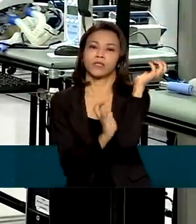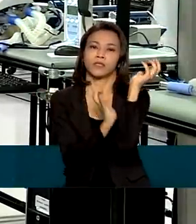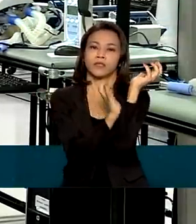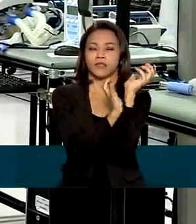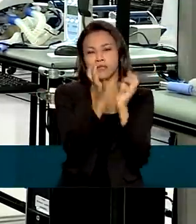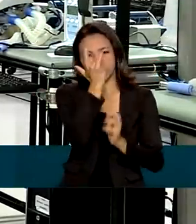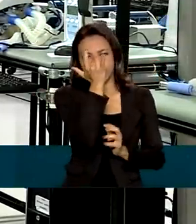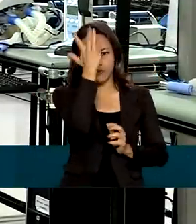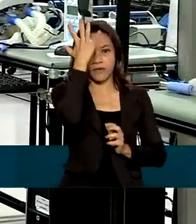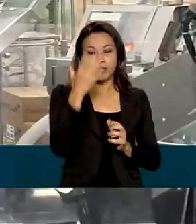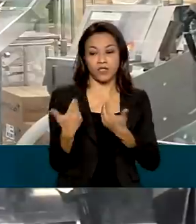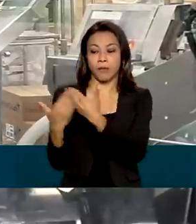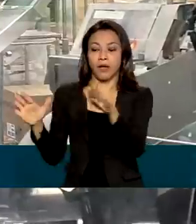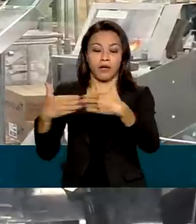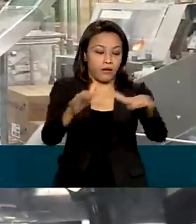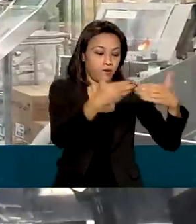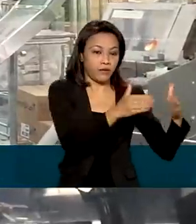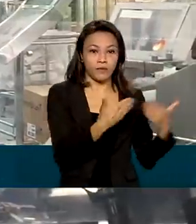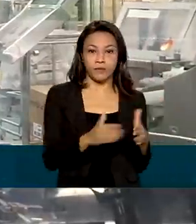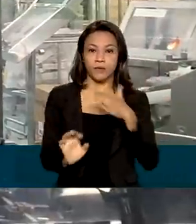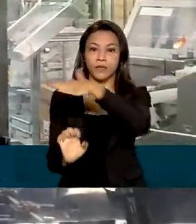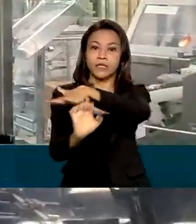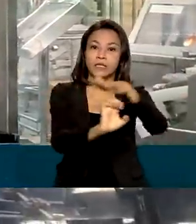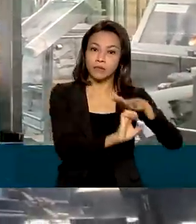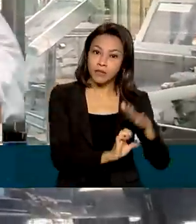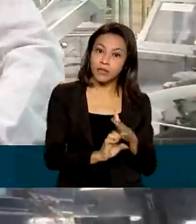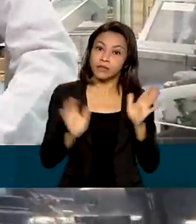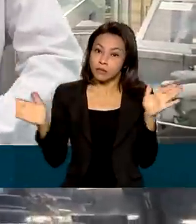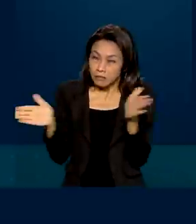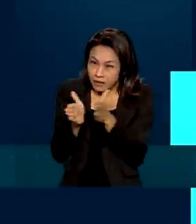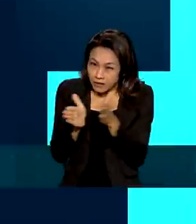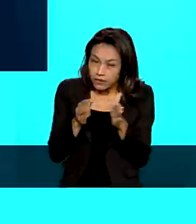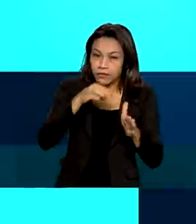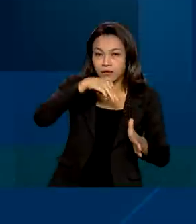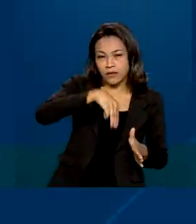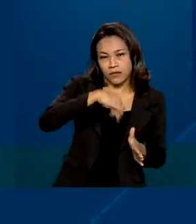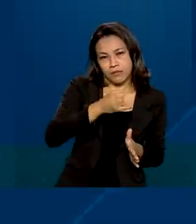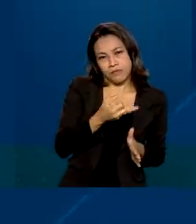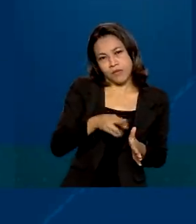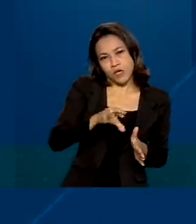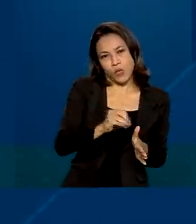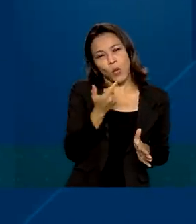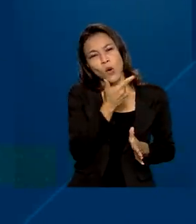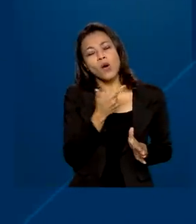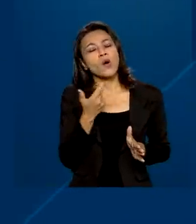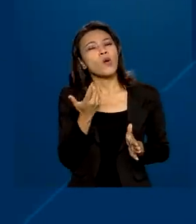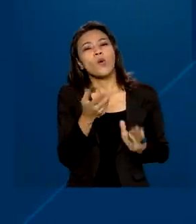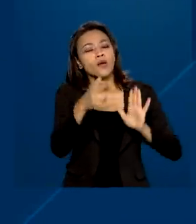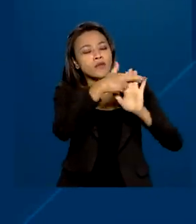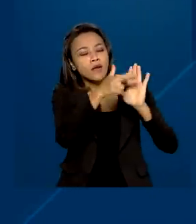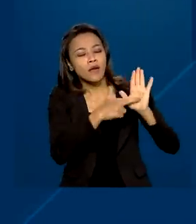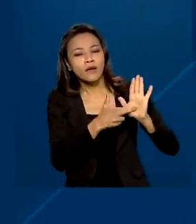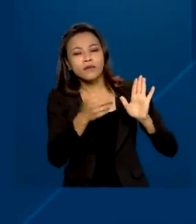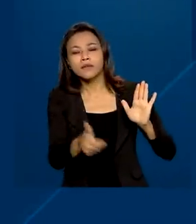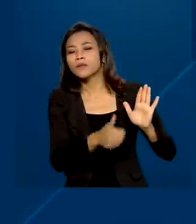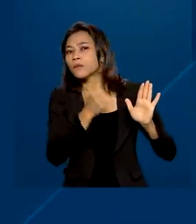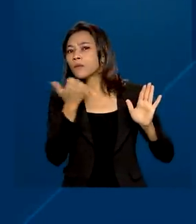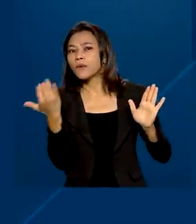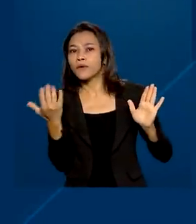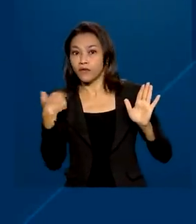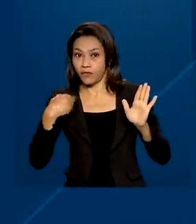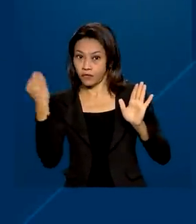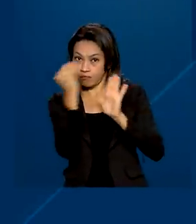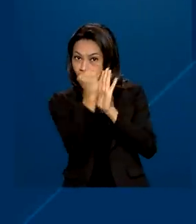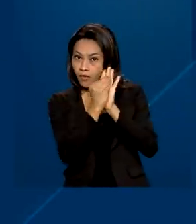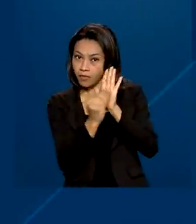novos negócios no país, inclusive micro e pequenas empresas. Entre outras mudanças, a norma, editada pelo Ministério da